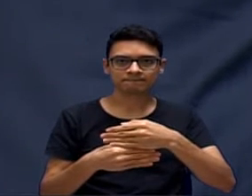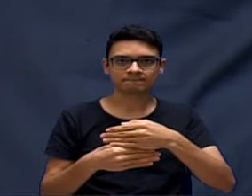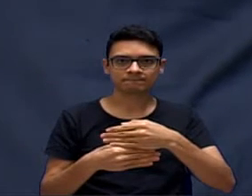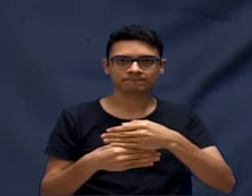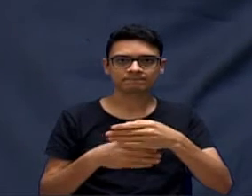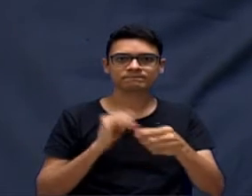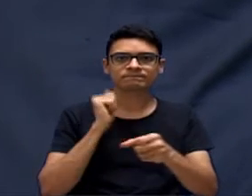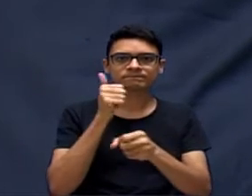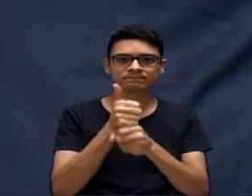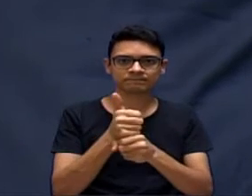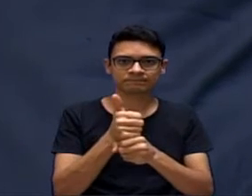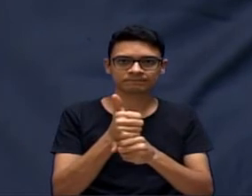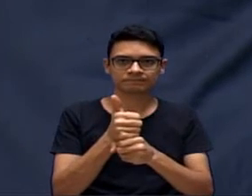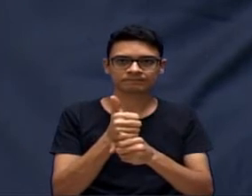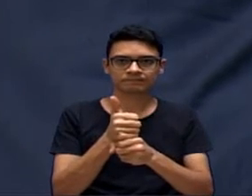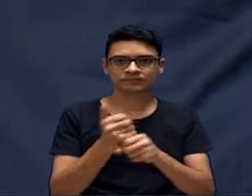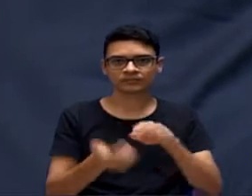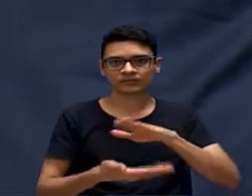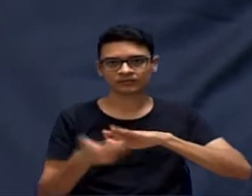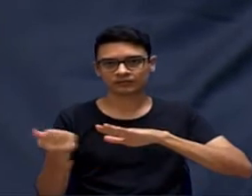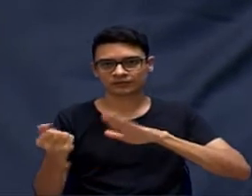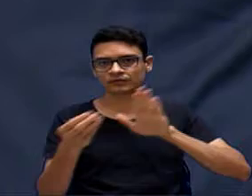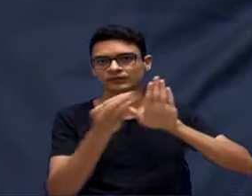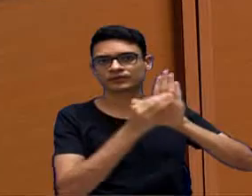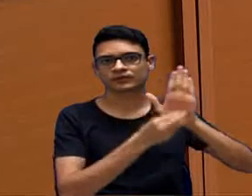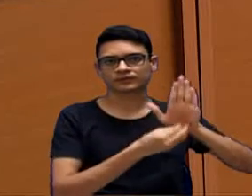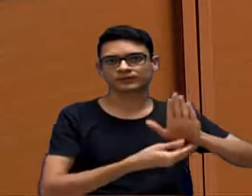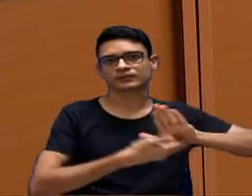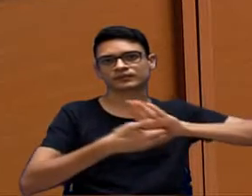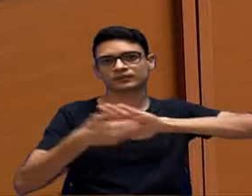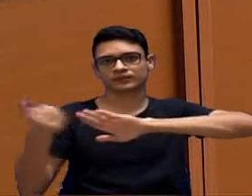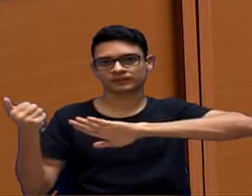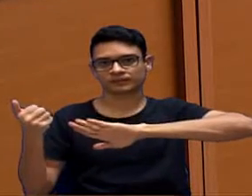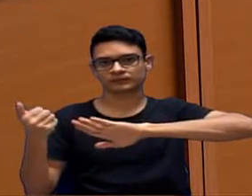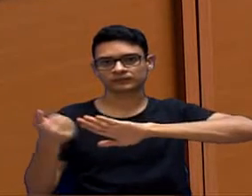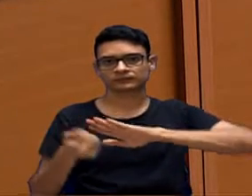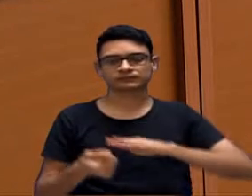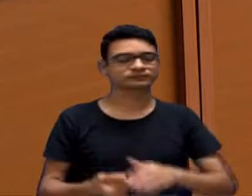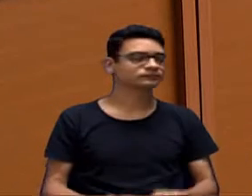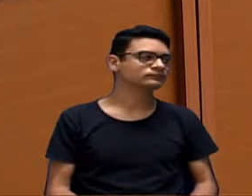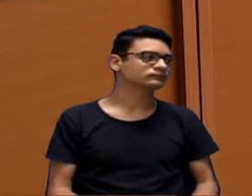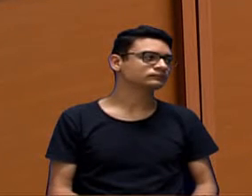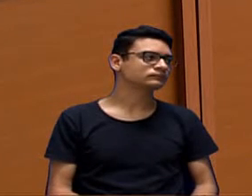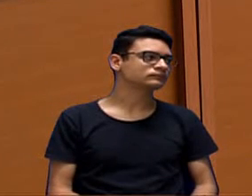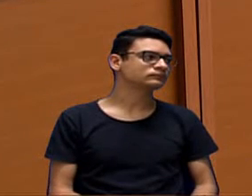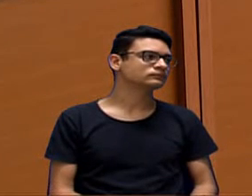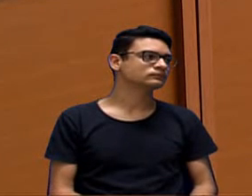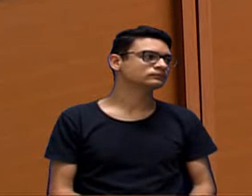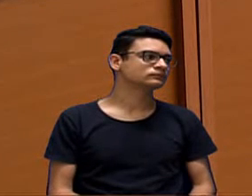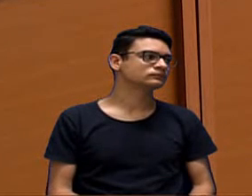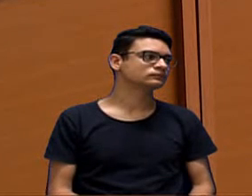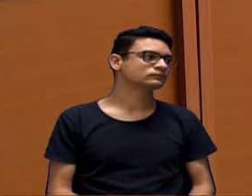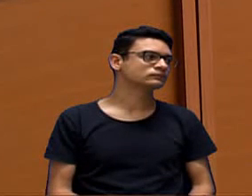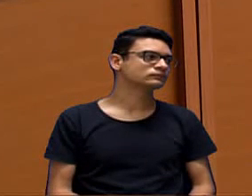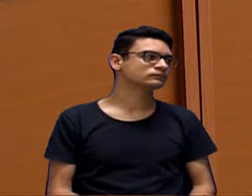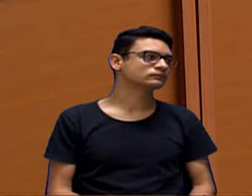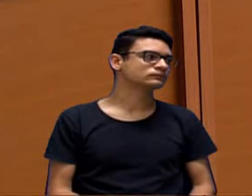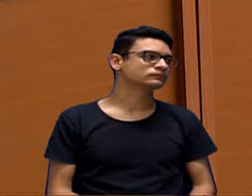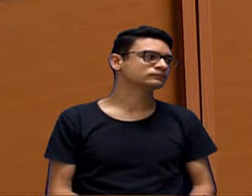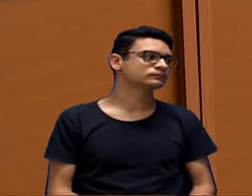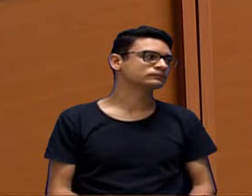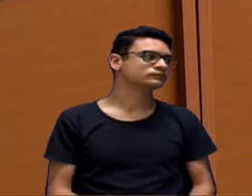o substitutivo, então ele sai de pauta. Se precisar, vereador, eu chamar de uma nova para deixar a bateria para as medidas para o governo